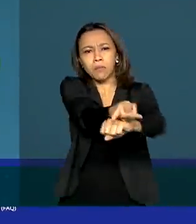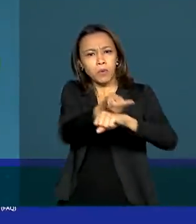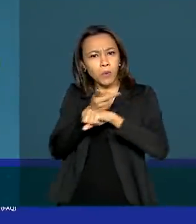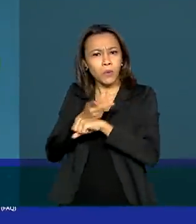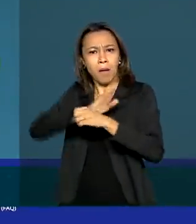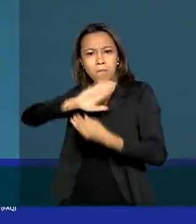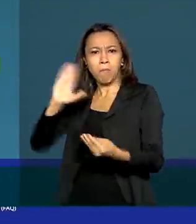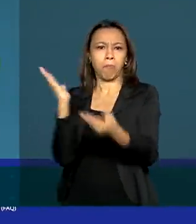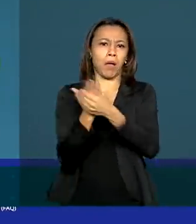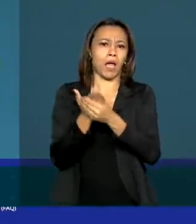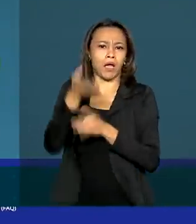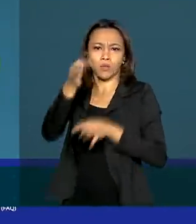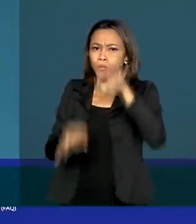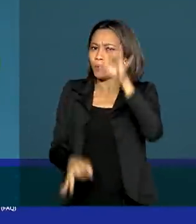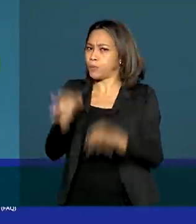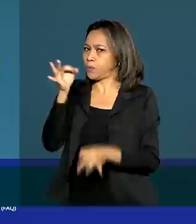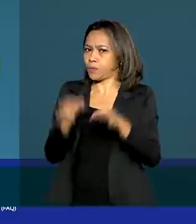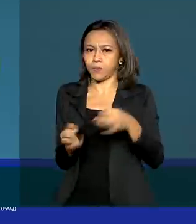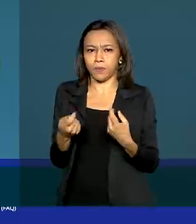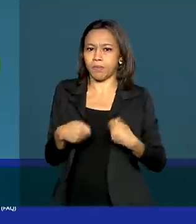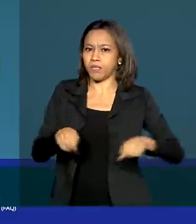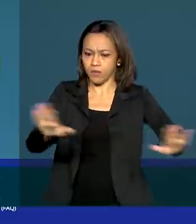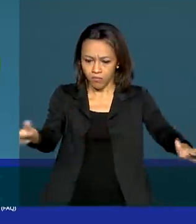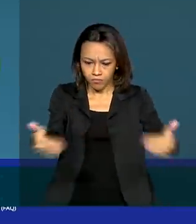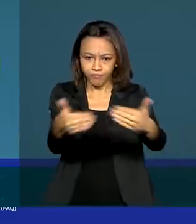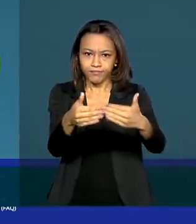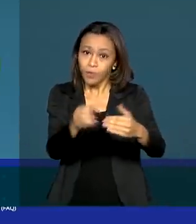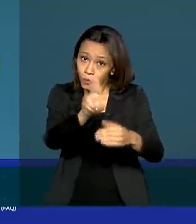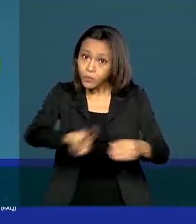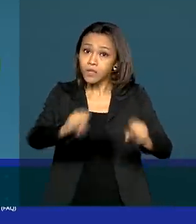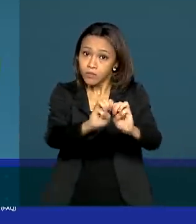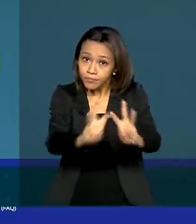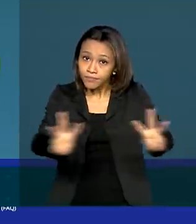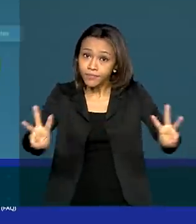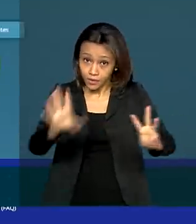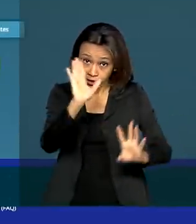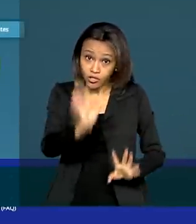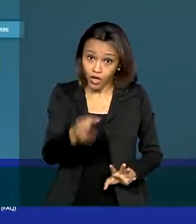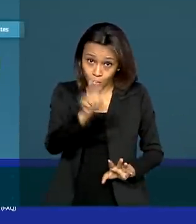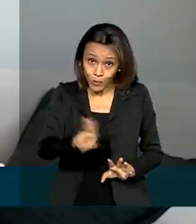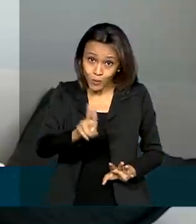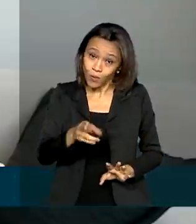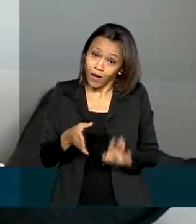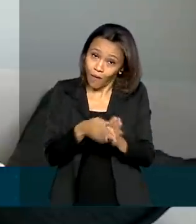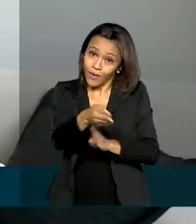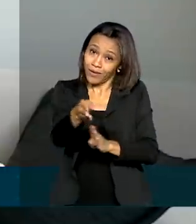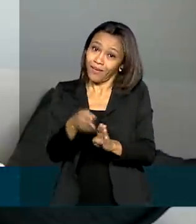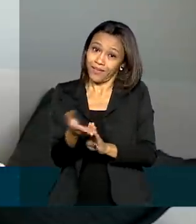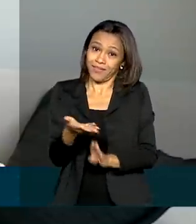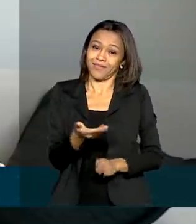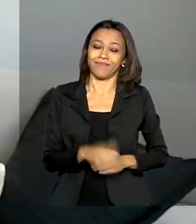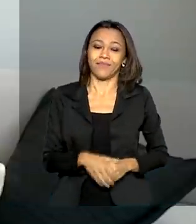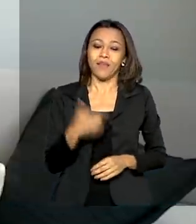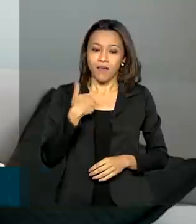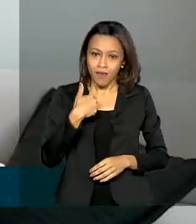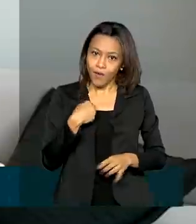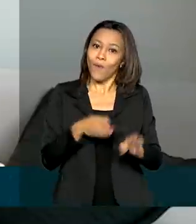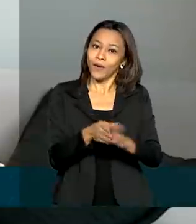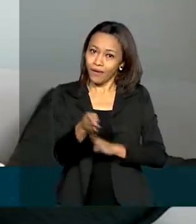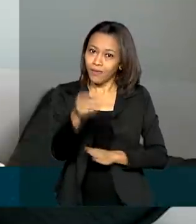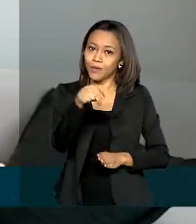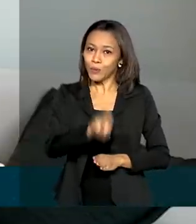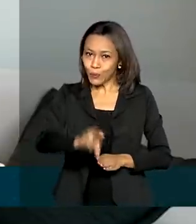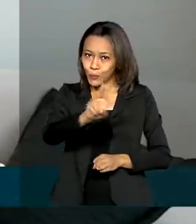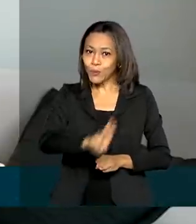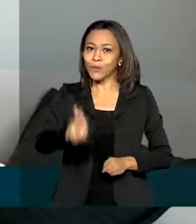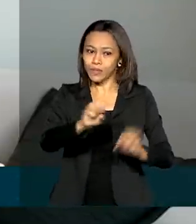com ações junto ao Poder Judiciário. Quem já usou o serviço, recomenda. Eu indico uma política